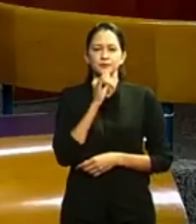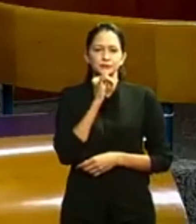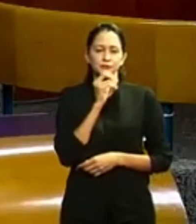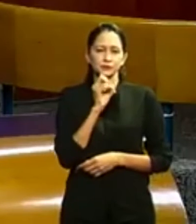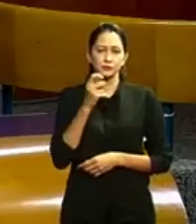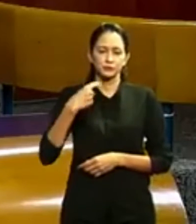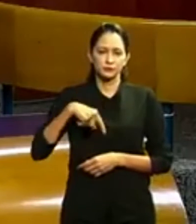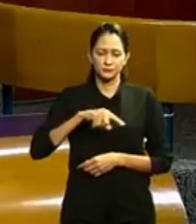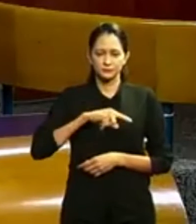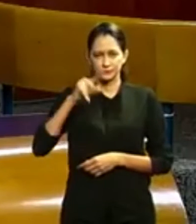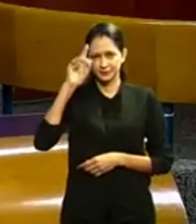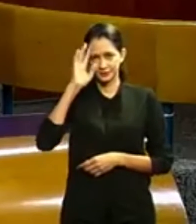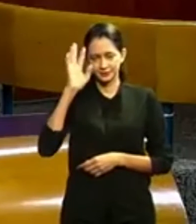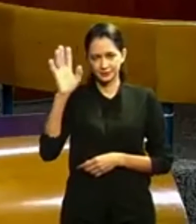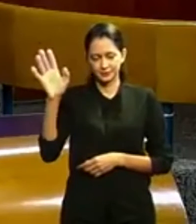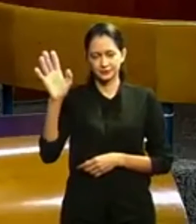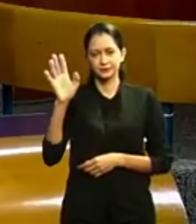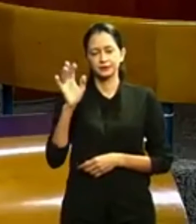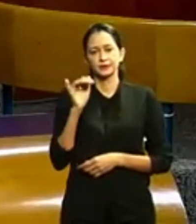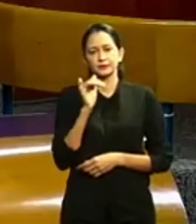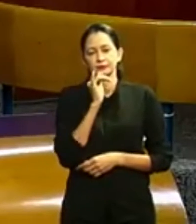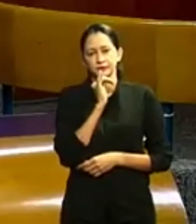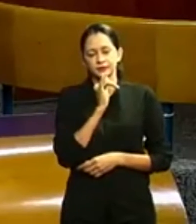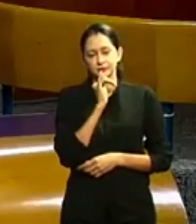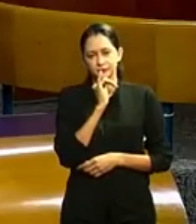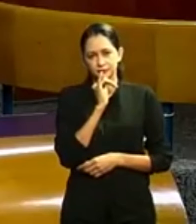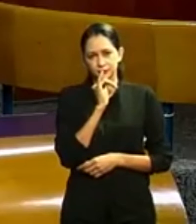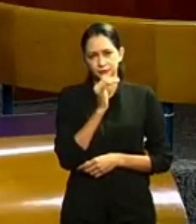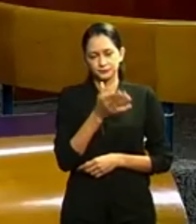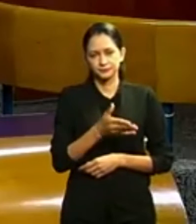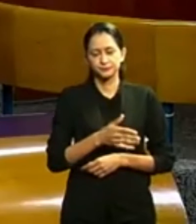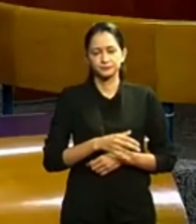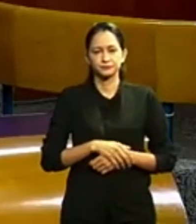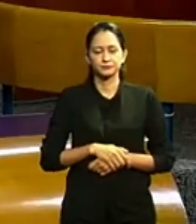pensar nisso, talvez a gente tenha como origem